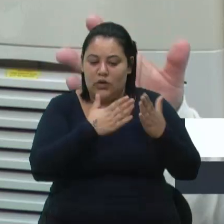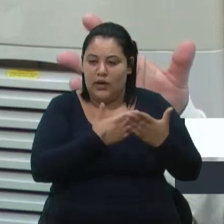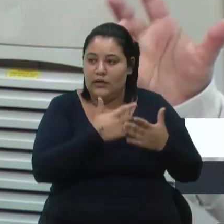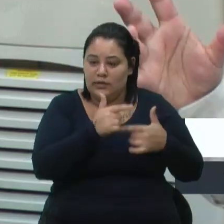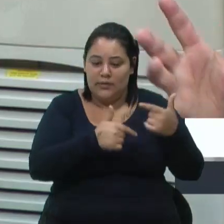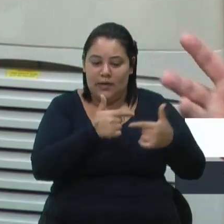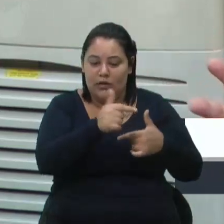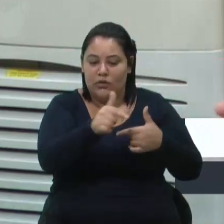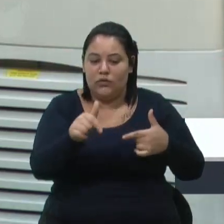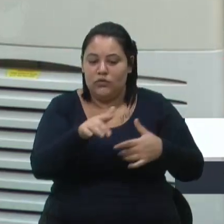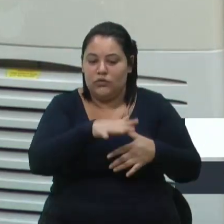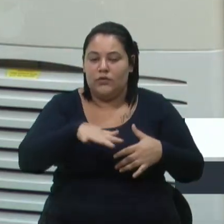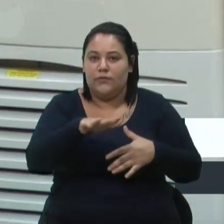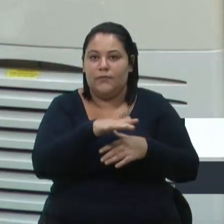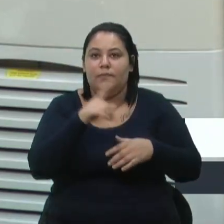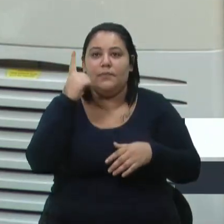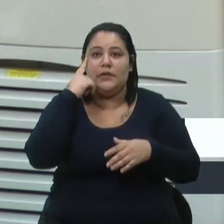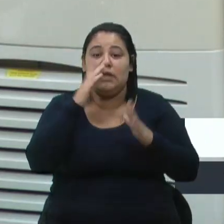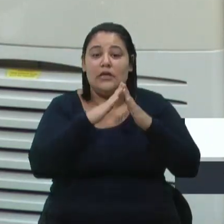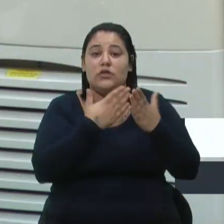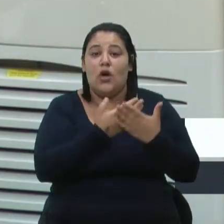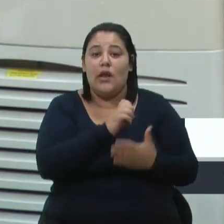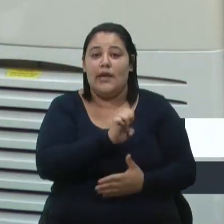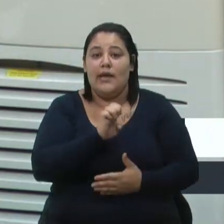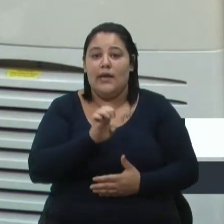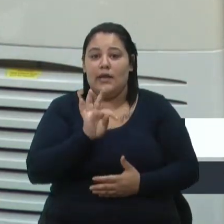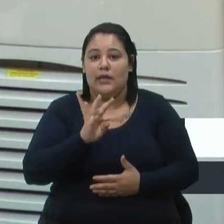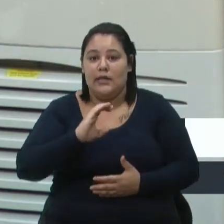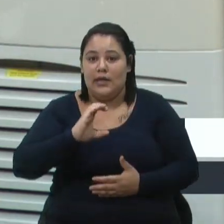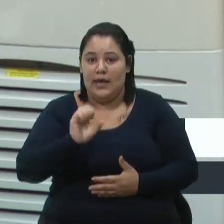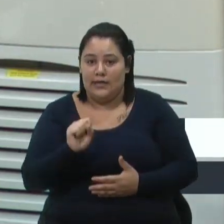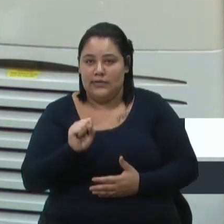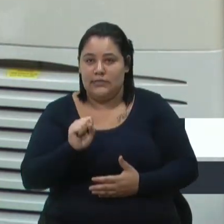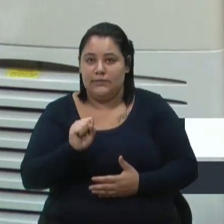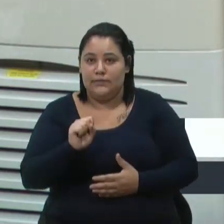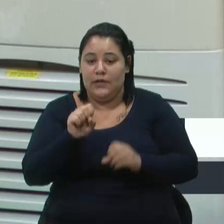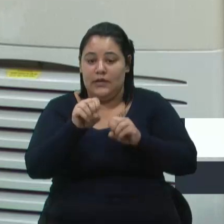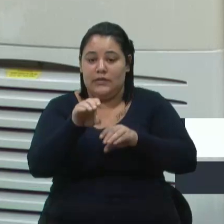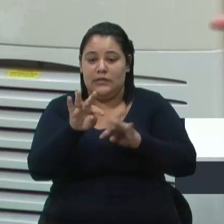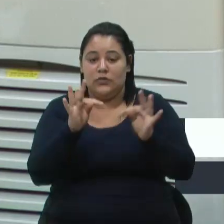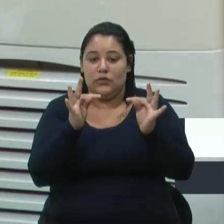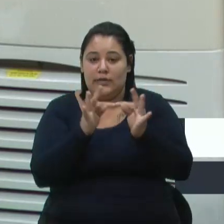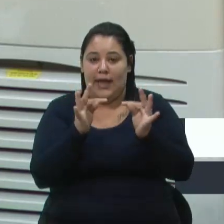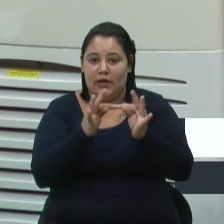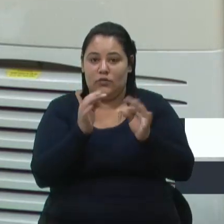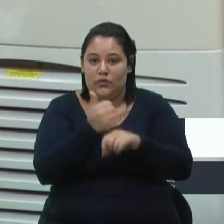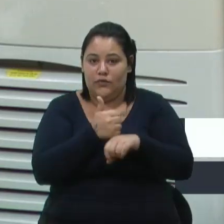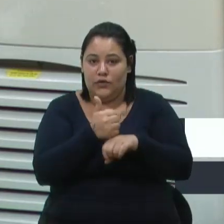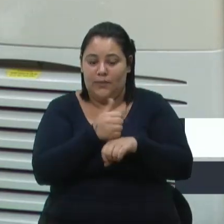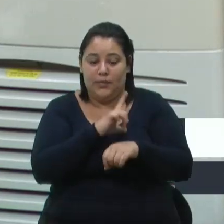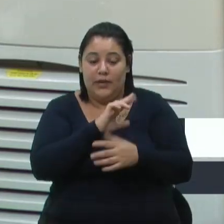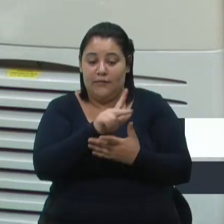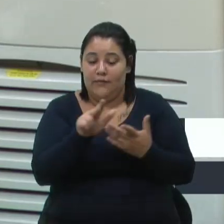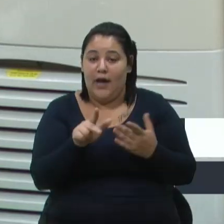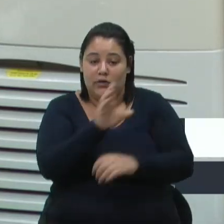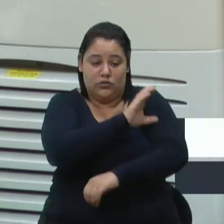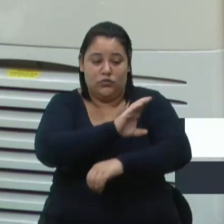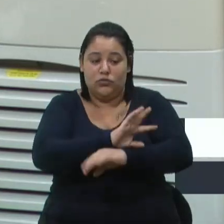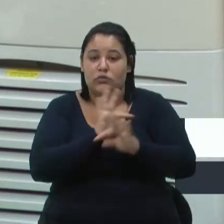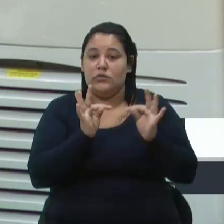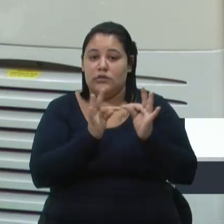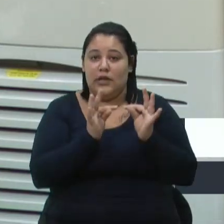áreas, vão pensar o Etex. Vamos citar o exemplo do Etex, que é uma escola de ensino técnico e profissionalizante. Lá tem vários cursos técnicos